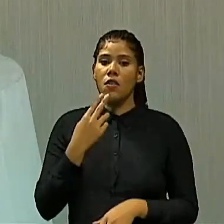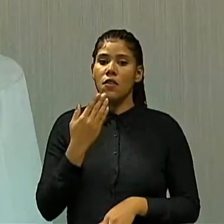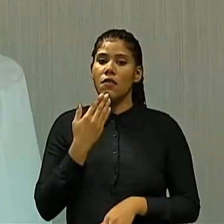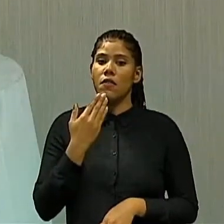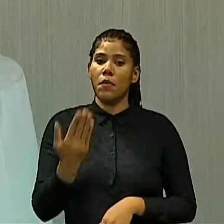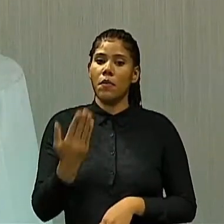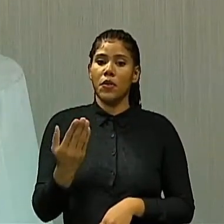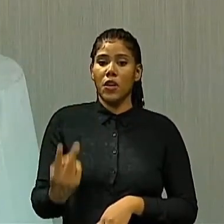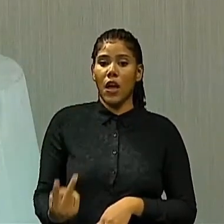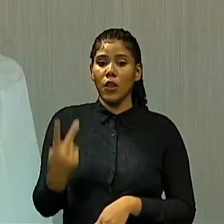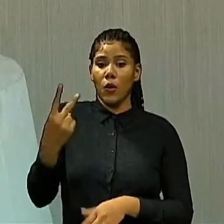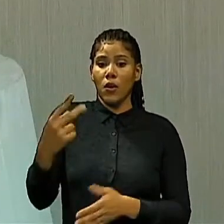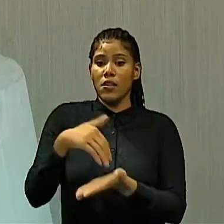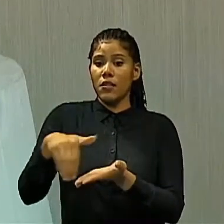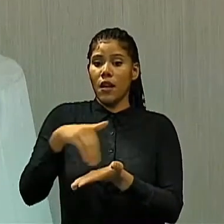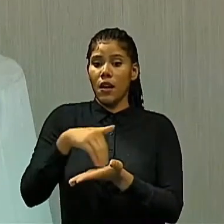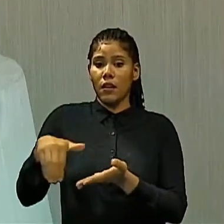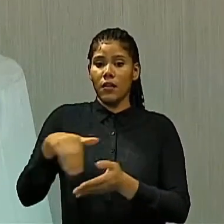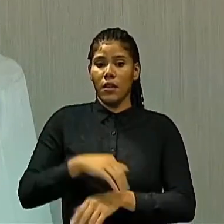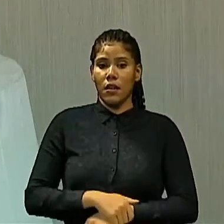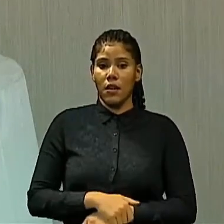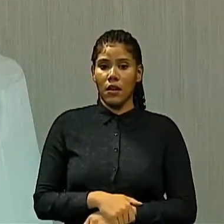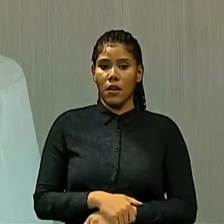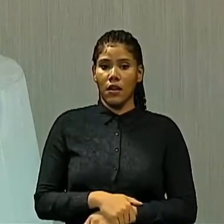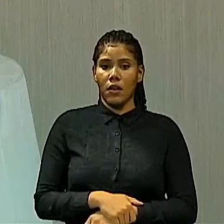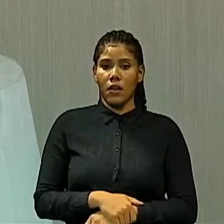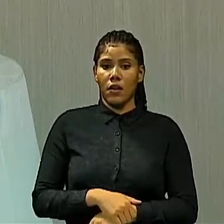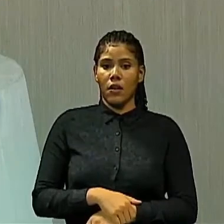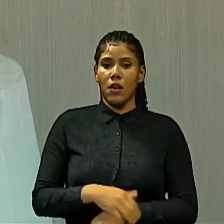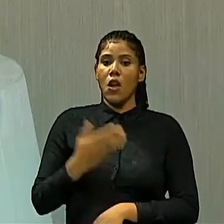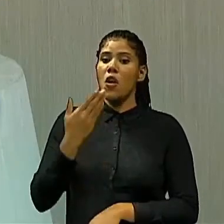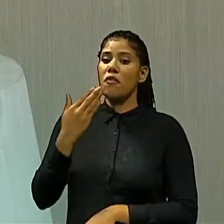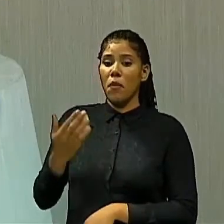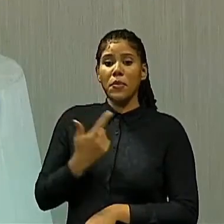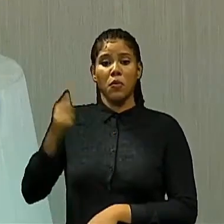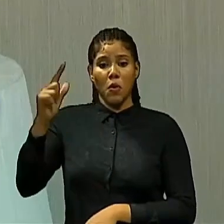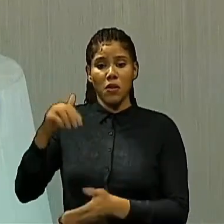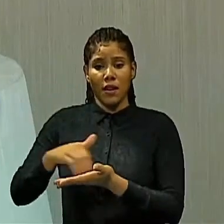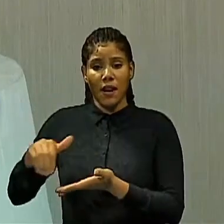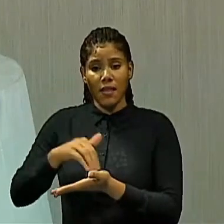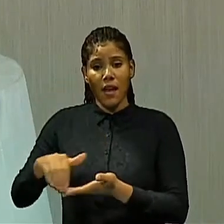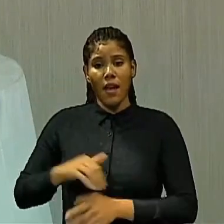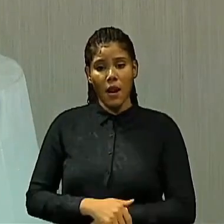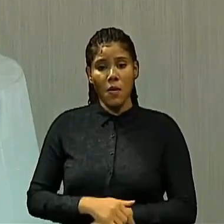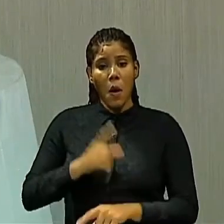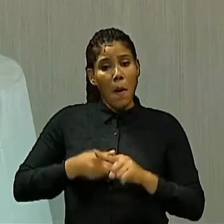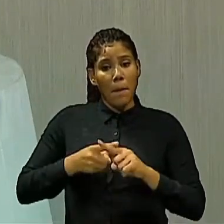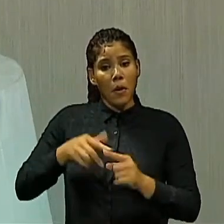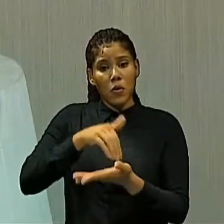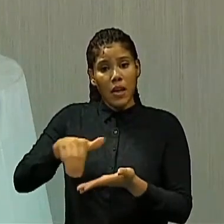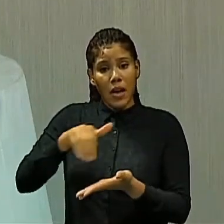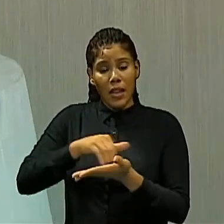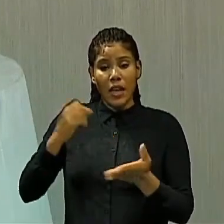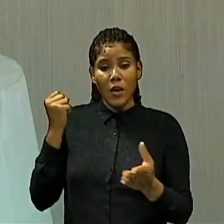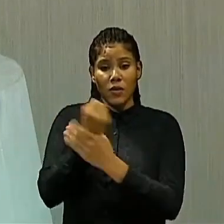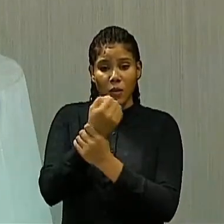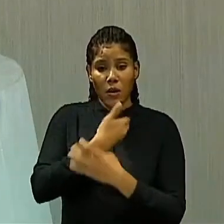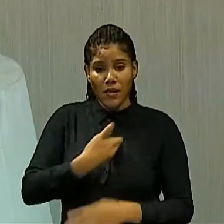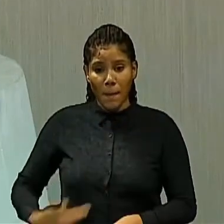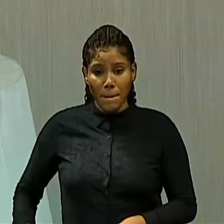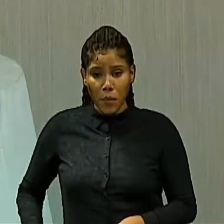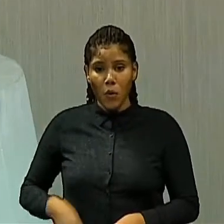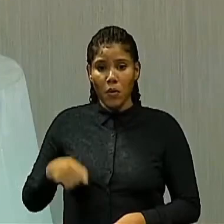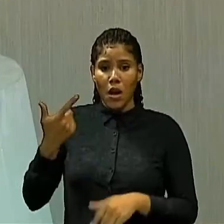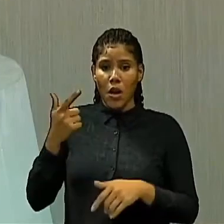que eu só tinha cobrado a um. Se Vossa Excelência quiser, agora eu cobro o outro. Porque o secretário de Segurança Pública, ele não tem